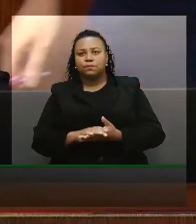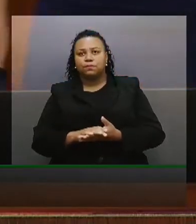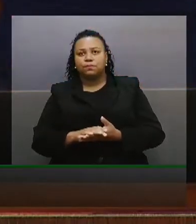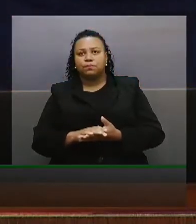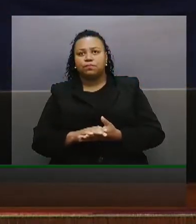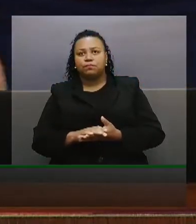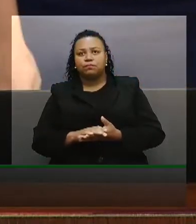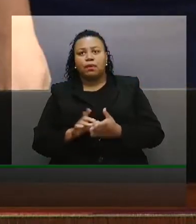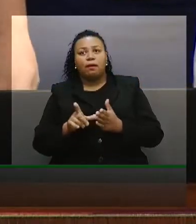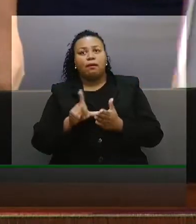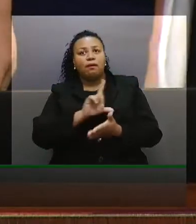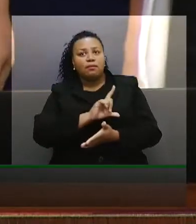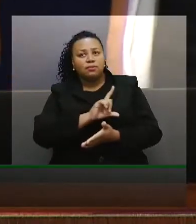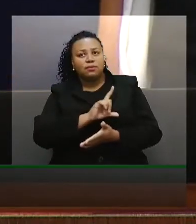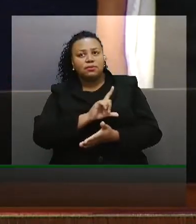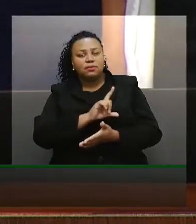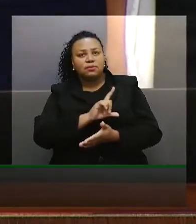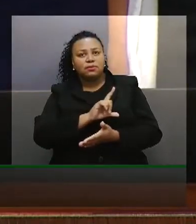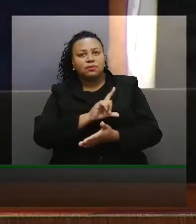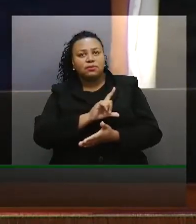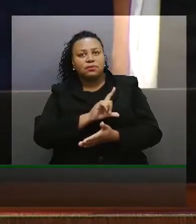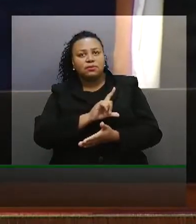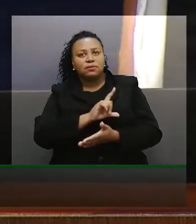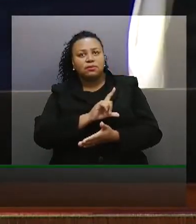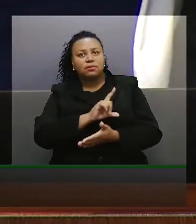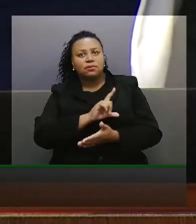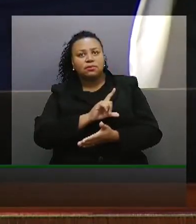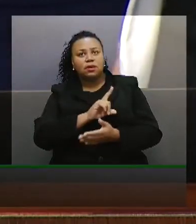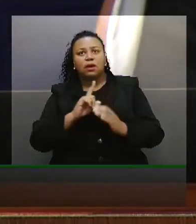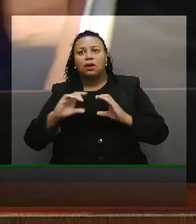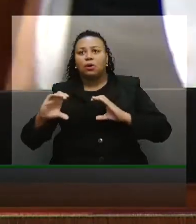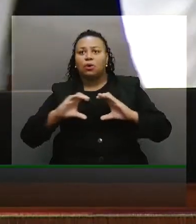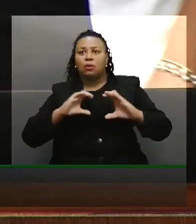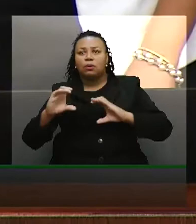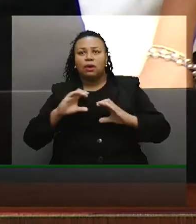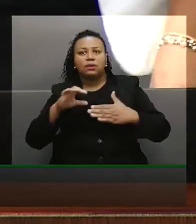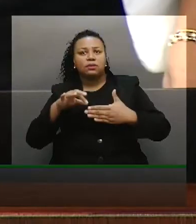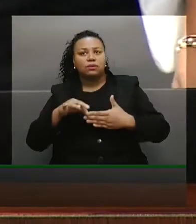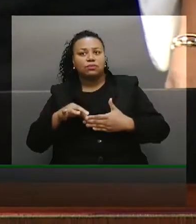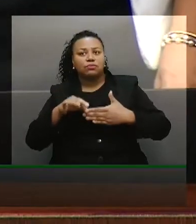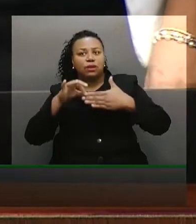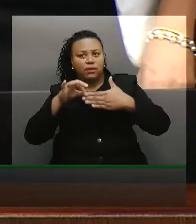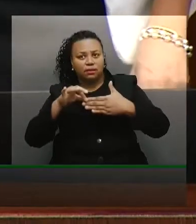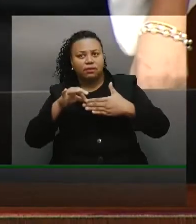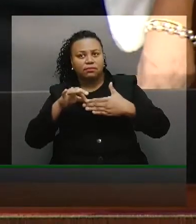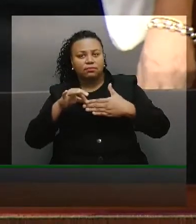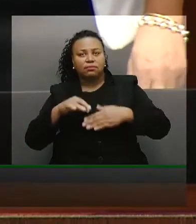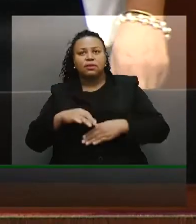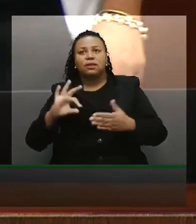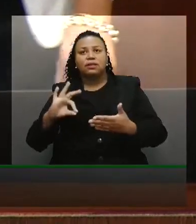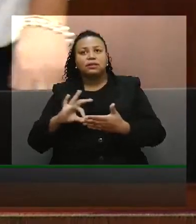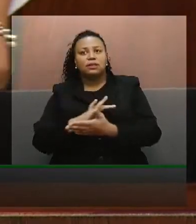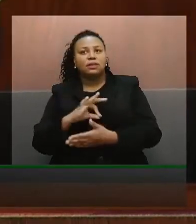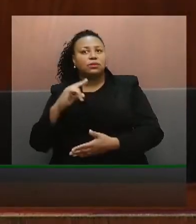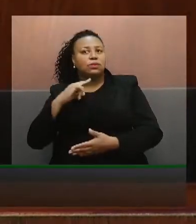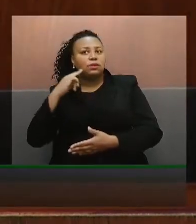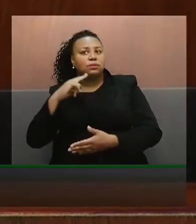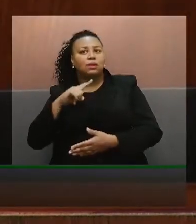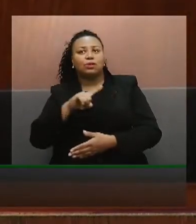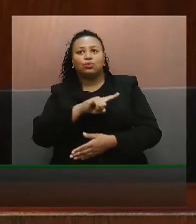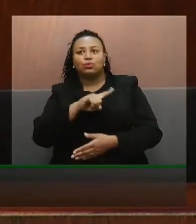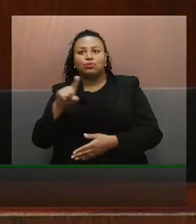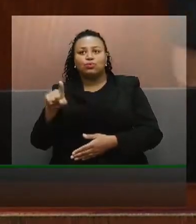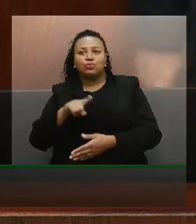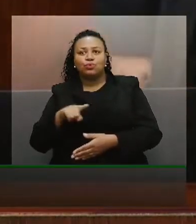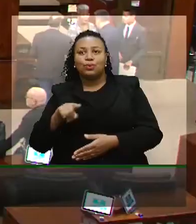de porém, uma comunicação de liderança, inscrito, deputado Zé Nunes.